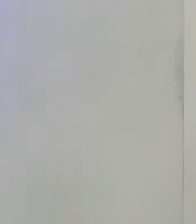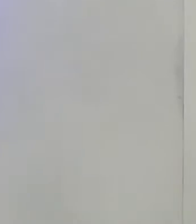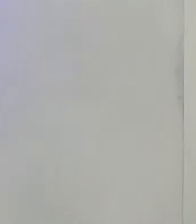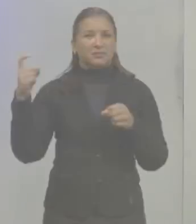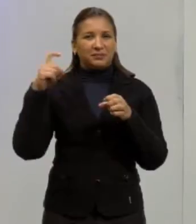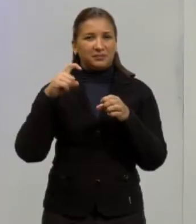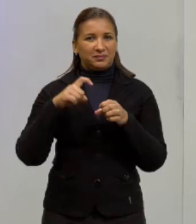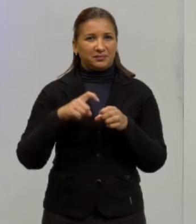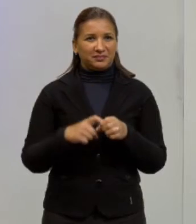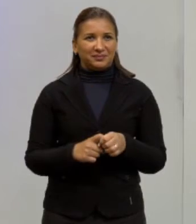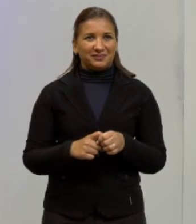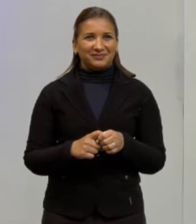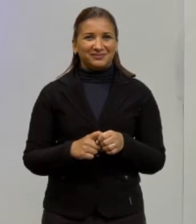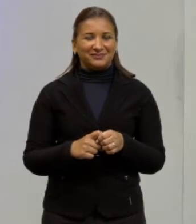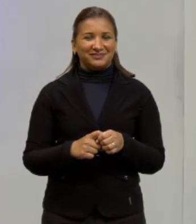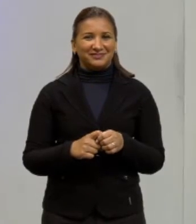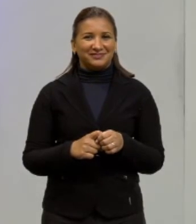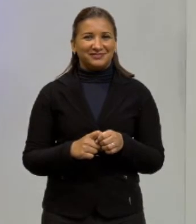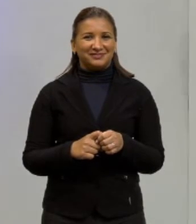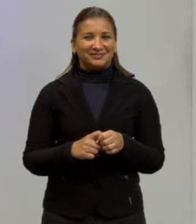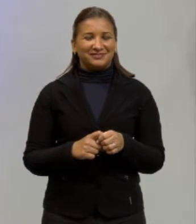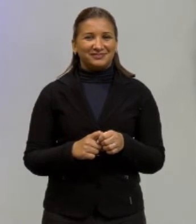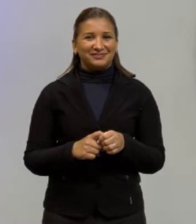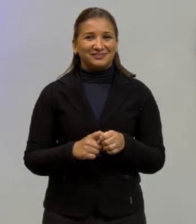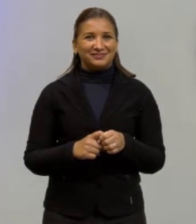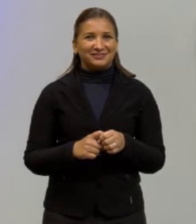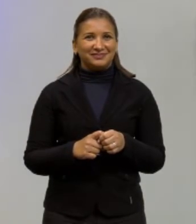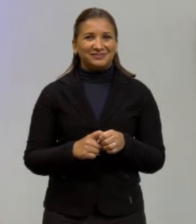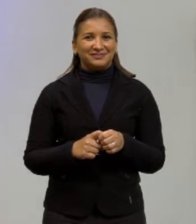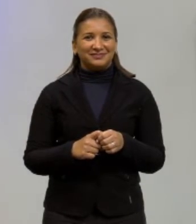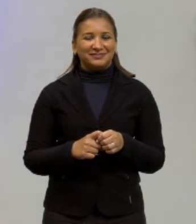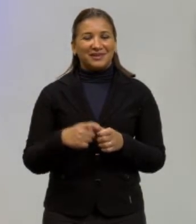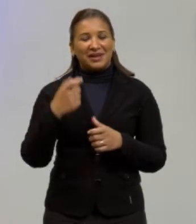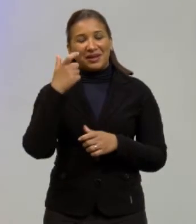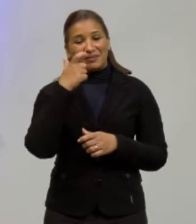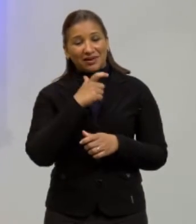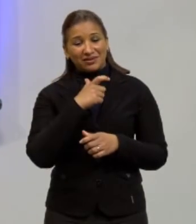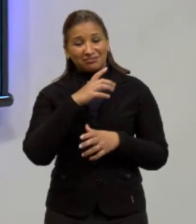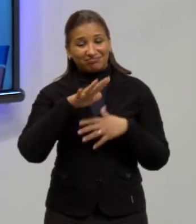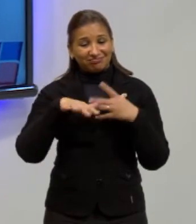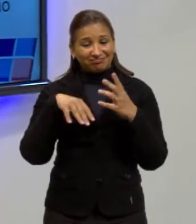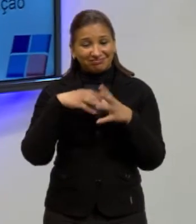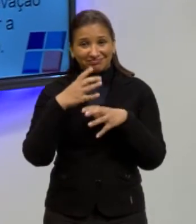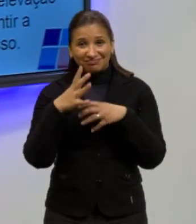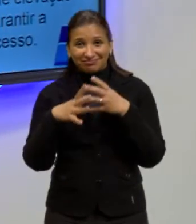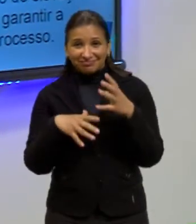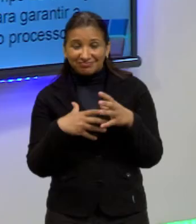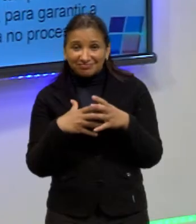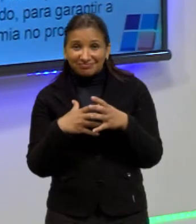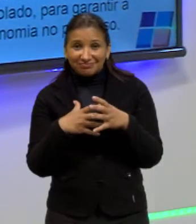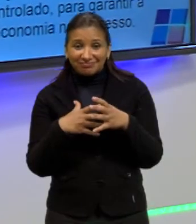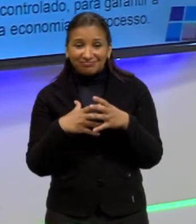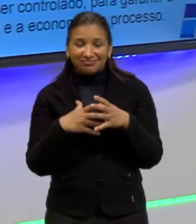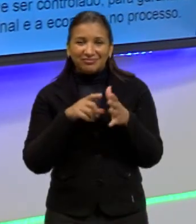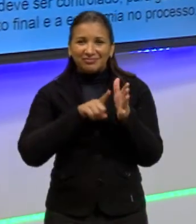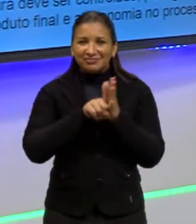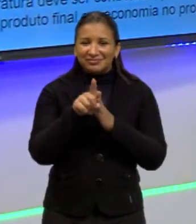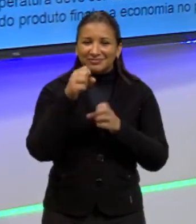voltamos então, pessoal. espero não ter dado um nó na mente de vocês com essa questão de 2010.